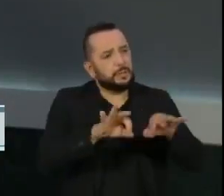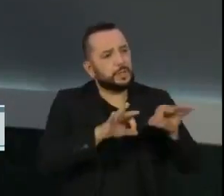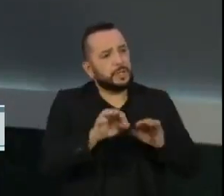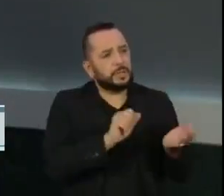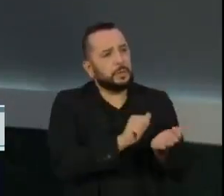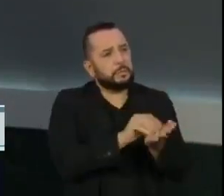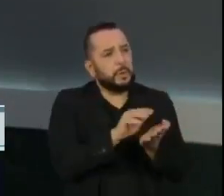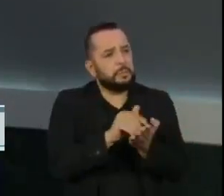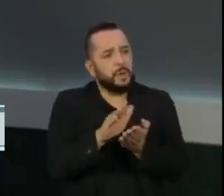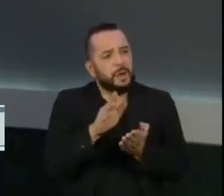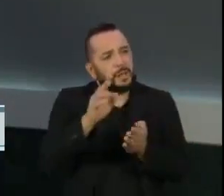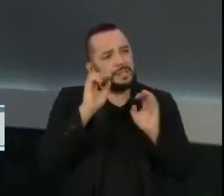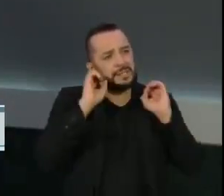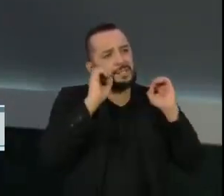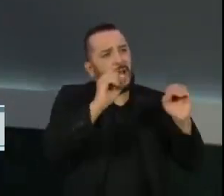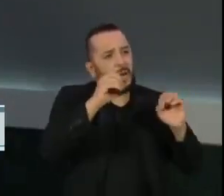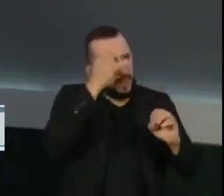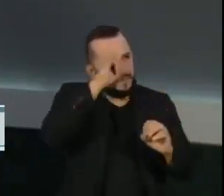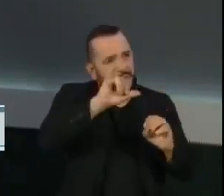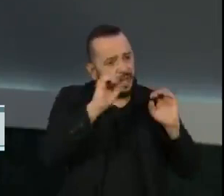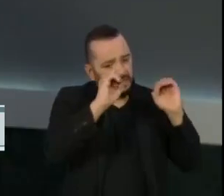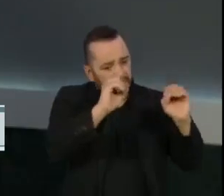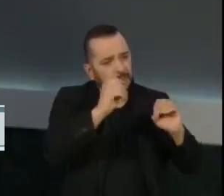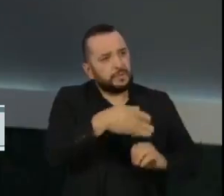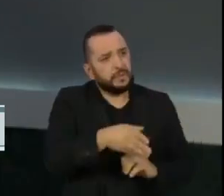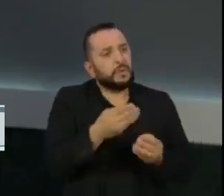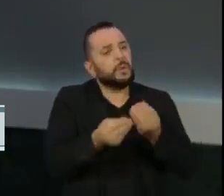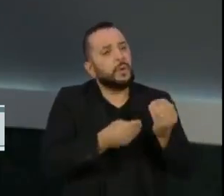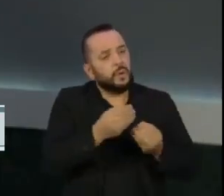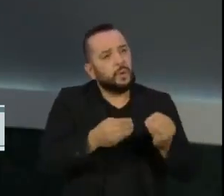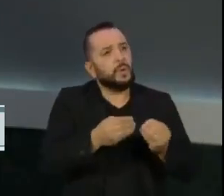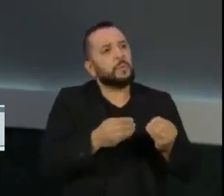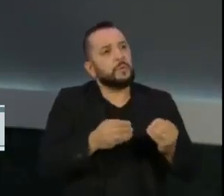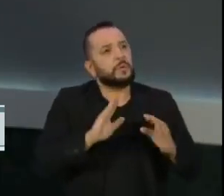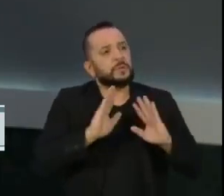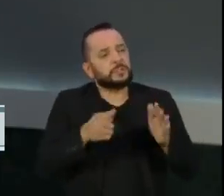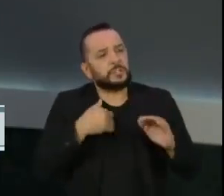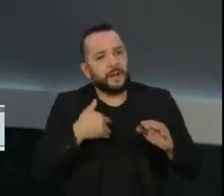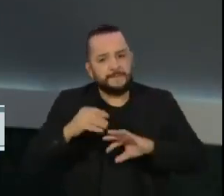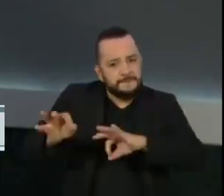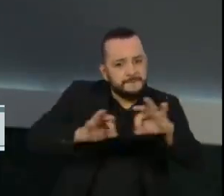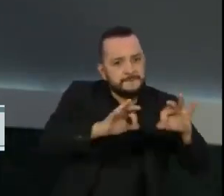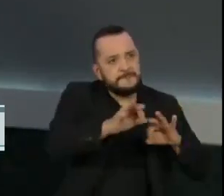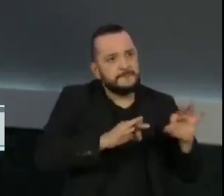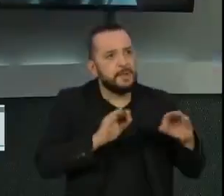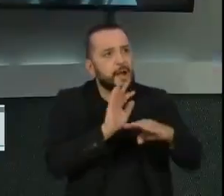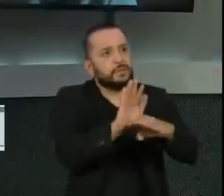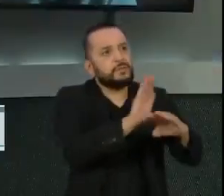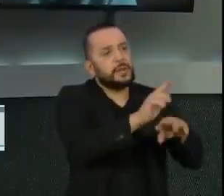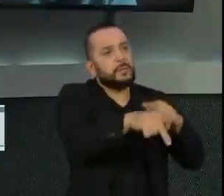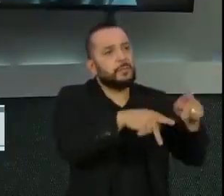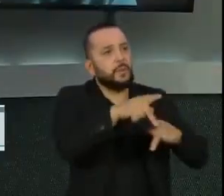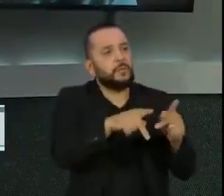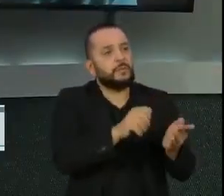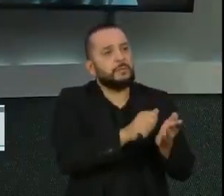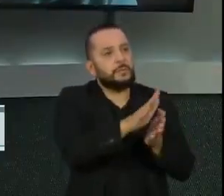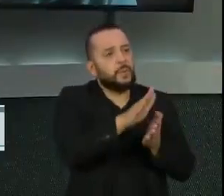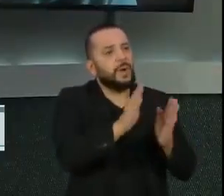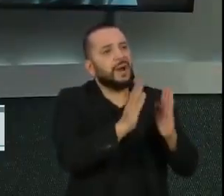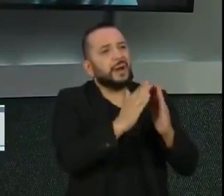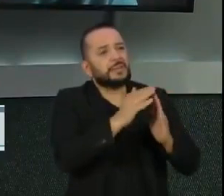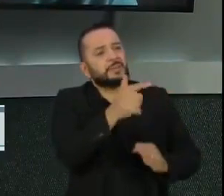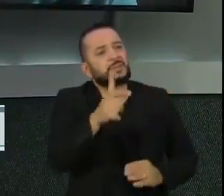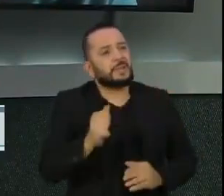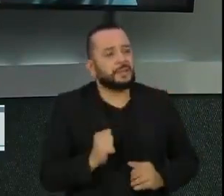organiza, se mobiliza para prestar atendimento a essa população? A campanha Despejo Zero